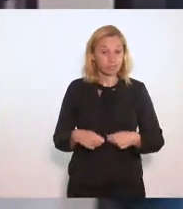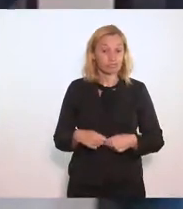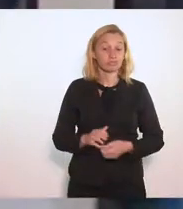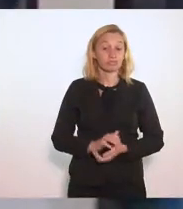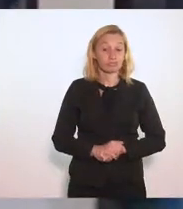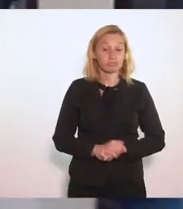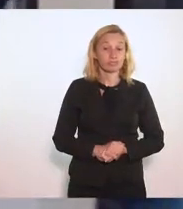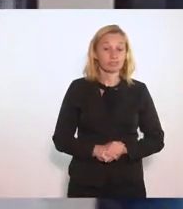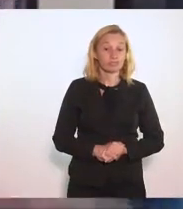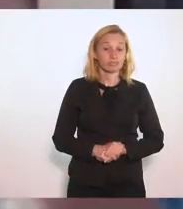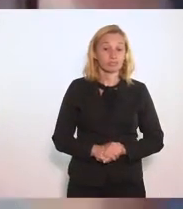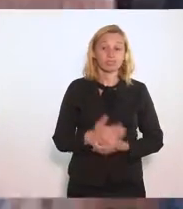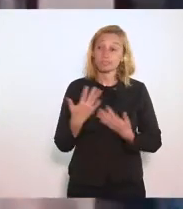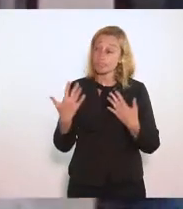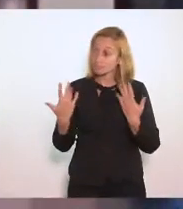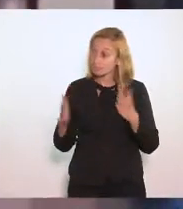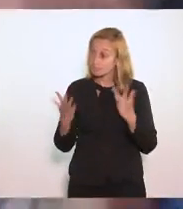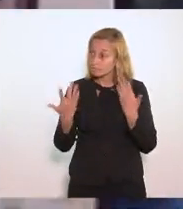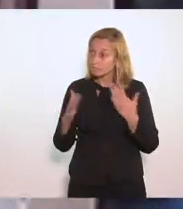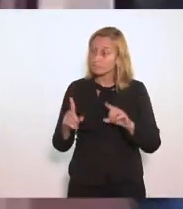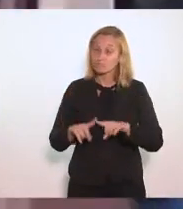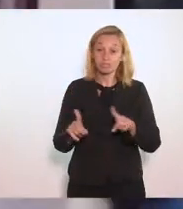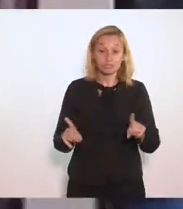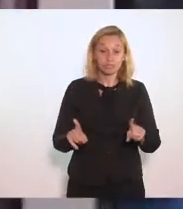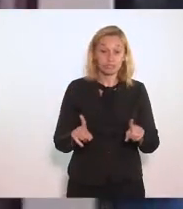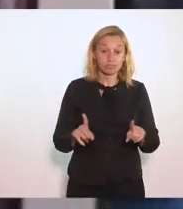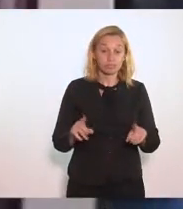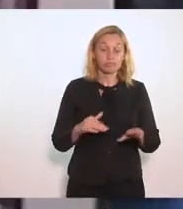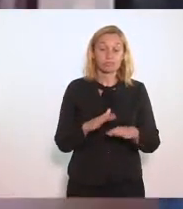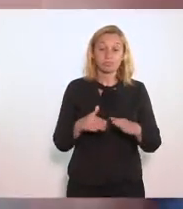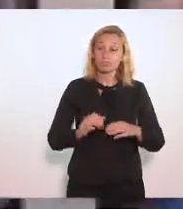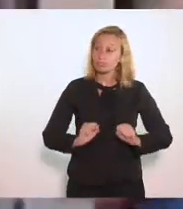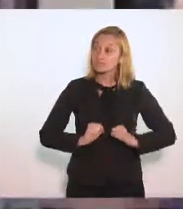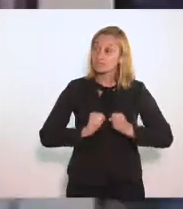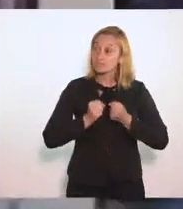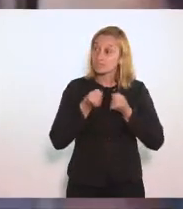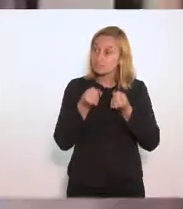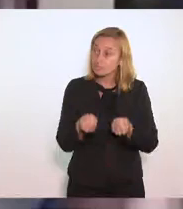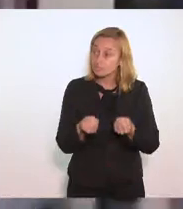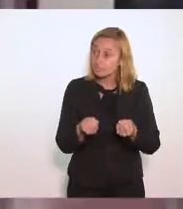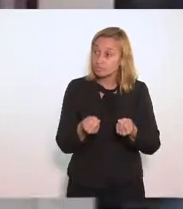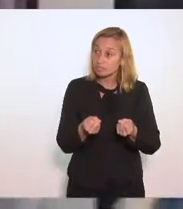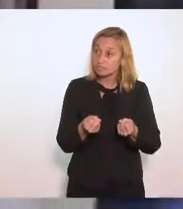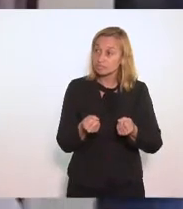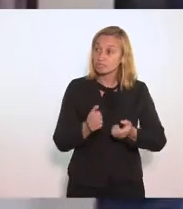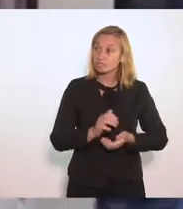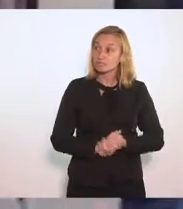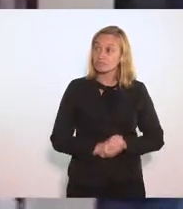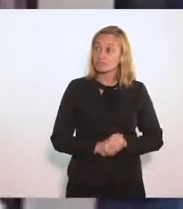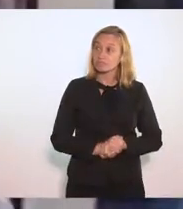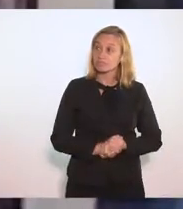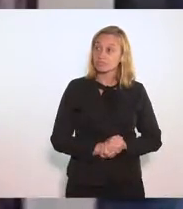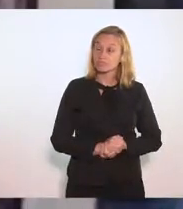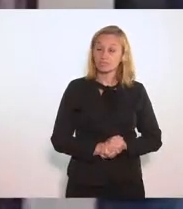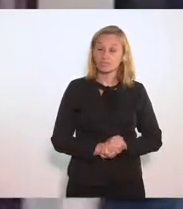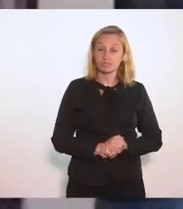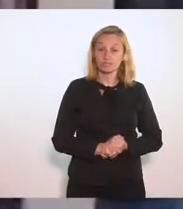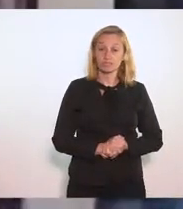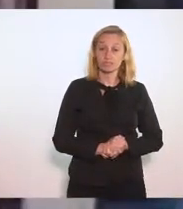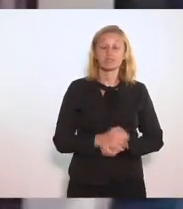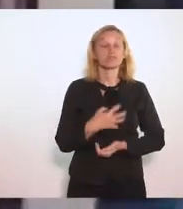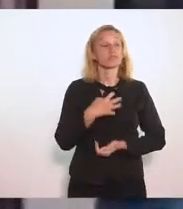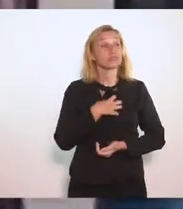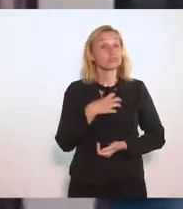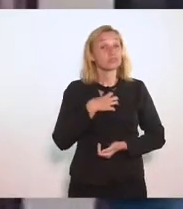Elogiado Mas devemos Fazer todos Os esforços Serem Os esforços Serem envidados No